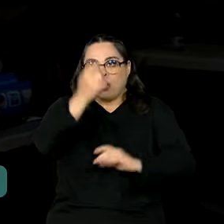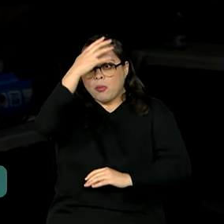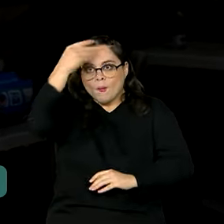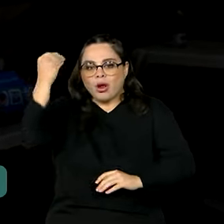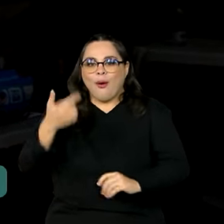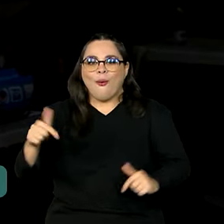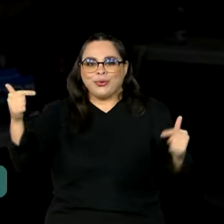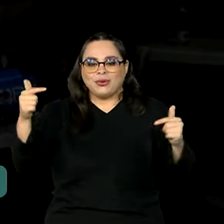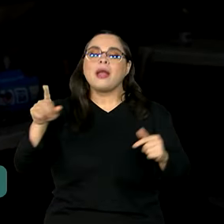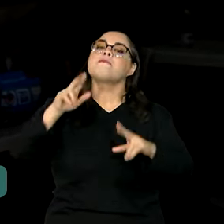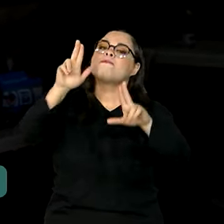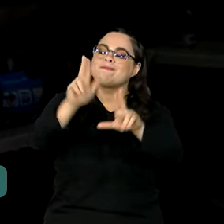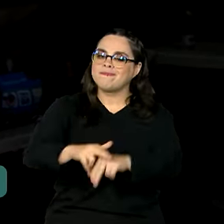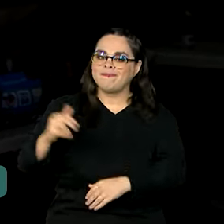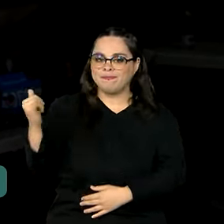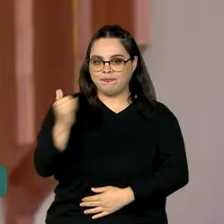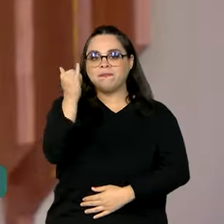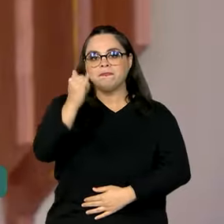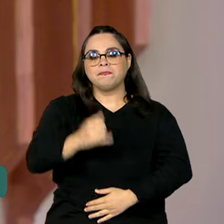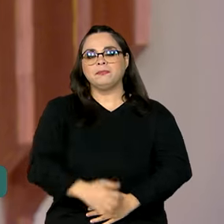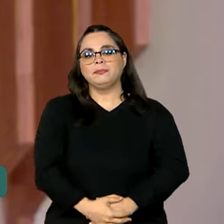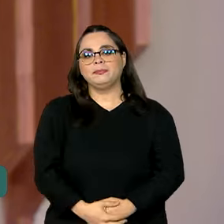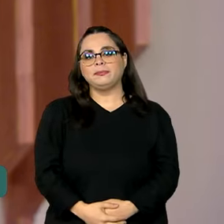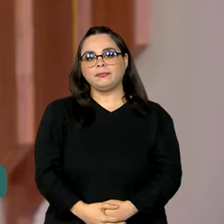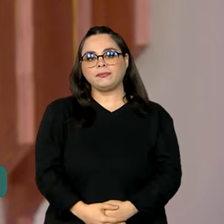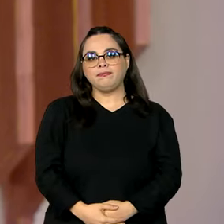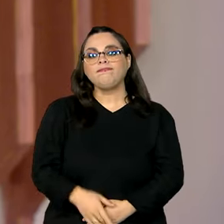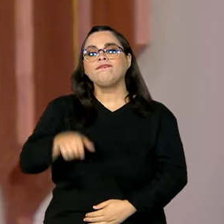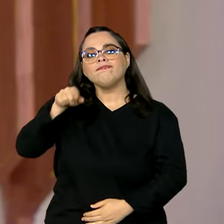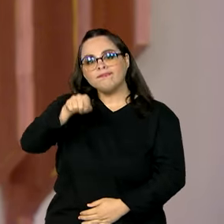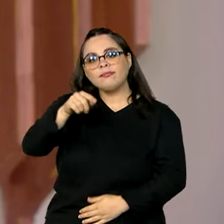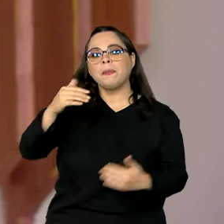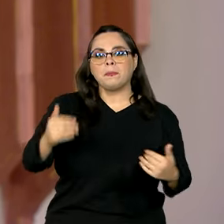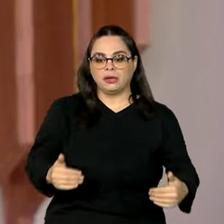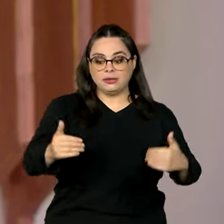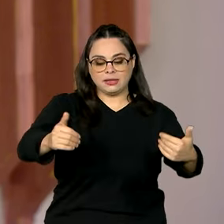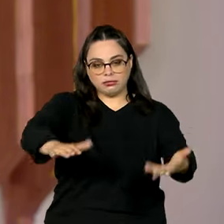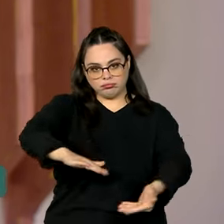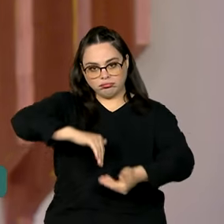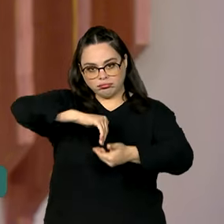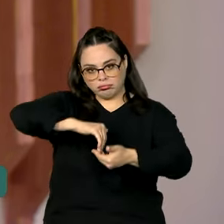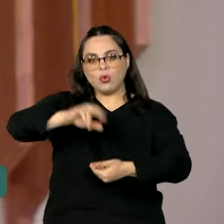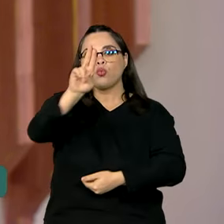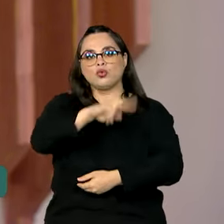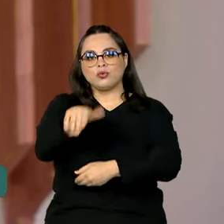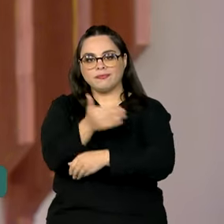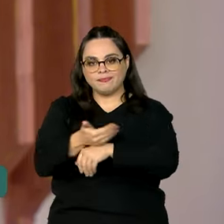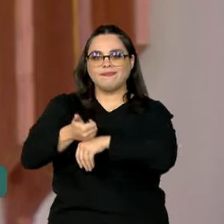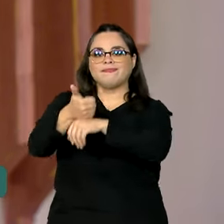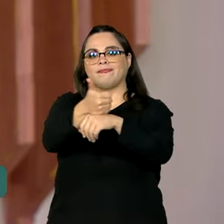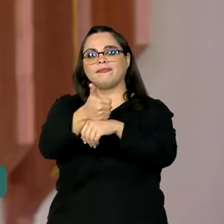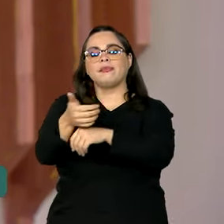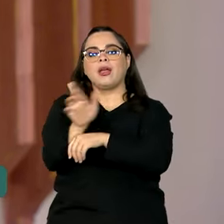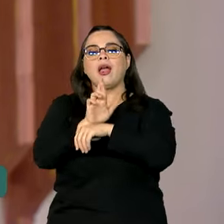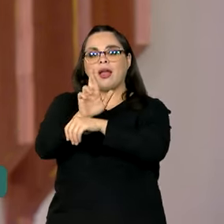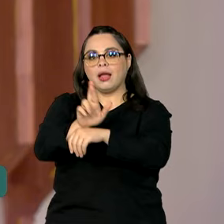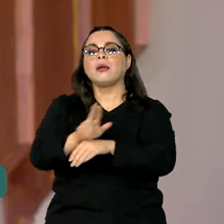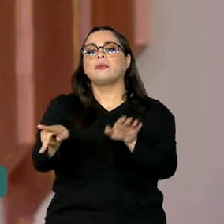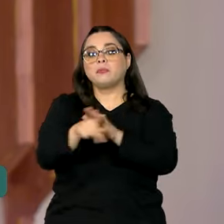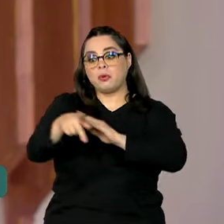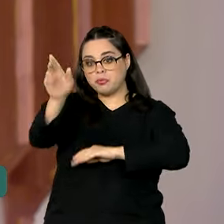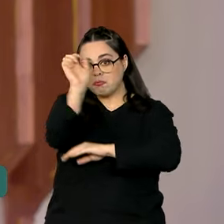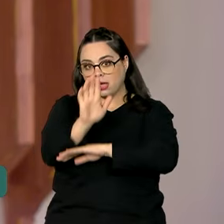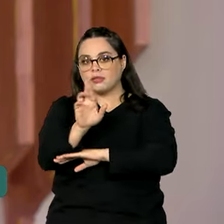Então, por isso é a importância. O Itamaraty, por meio da Embaixada do Brasil em Beirute, segue em